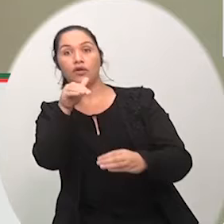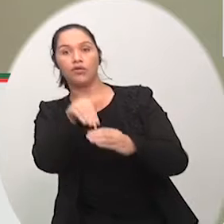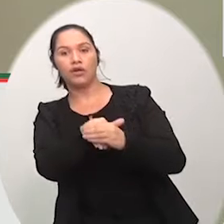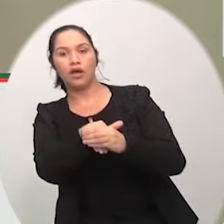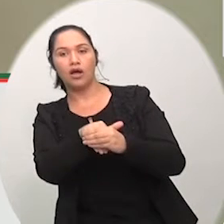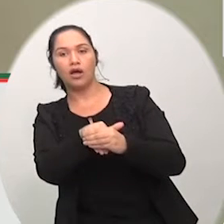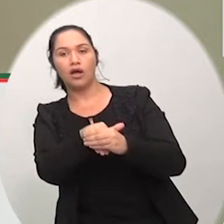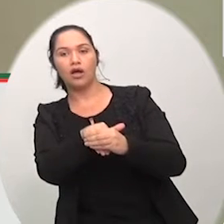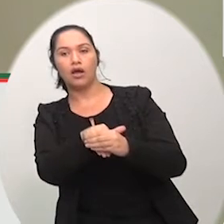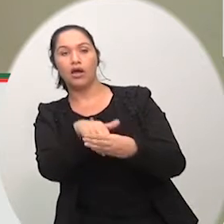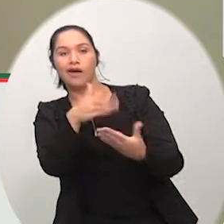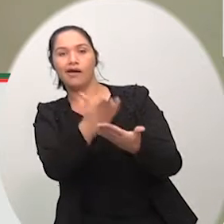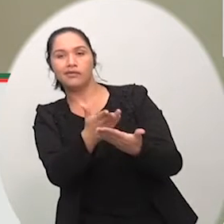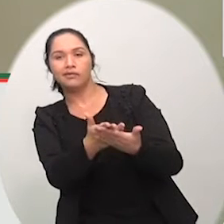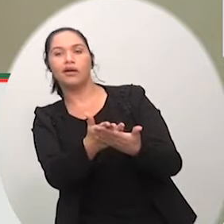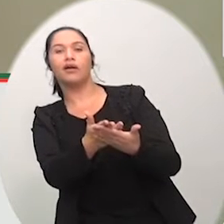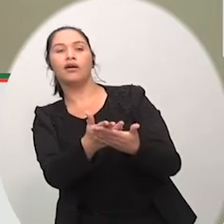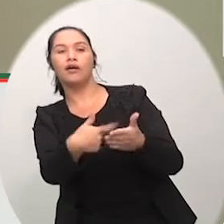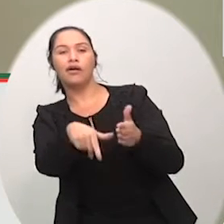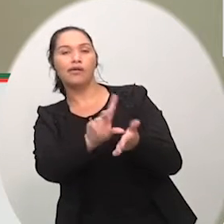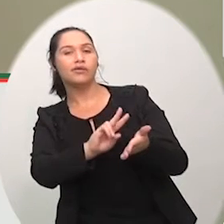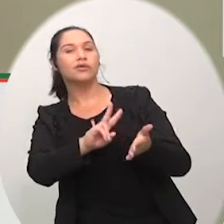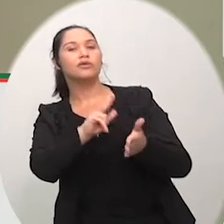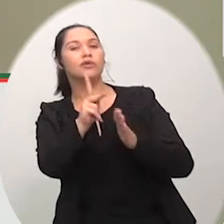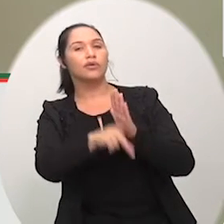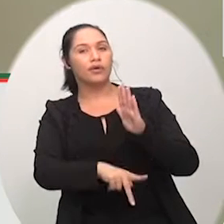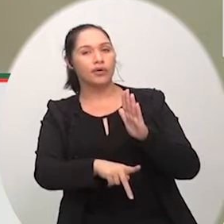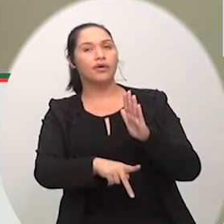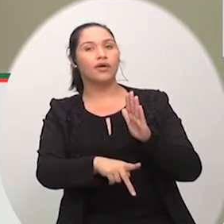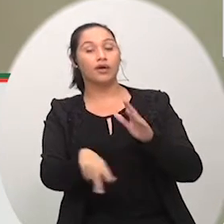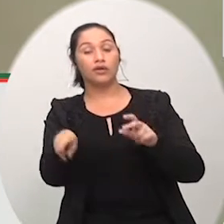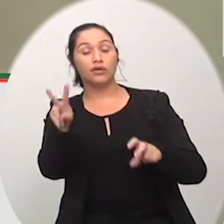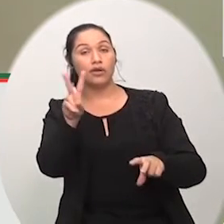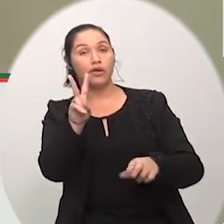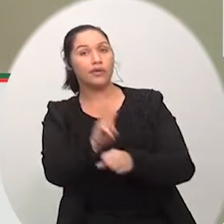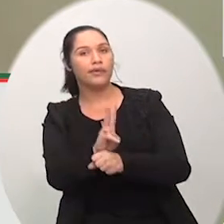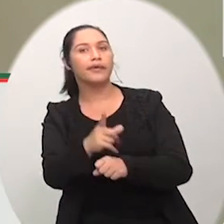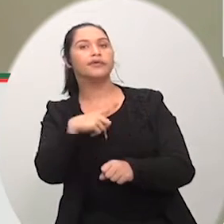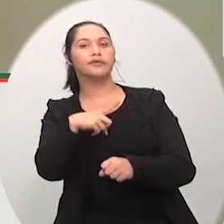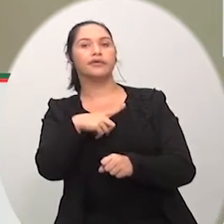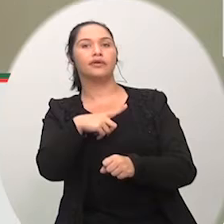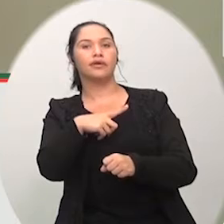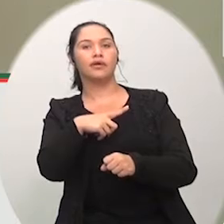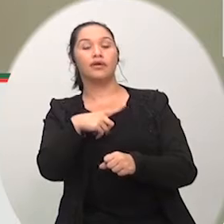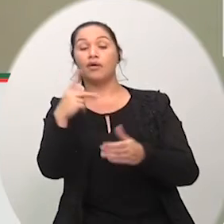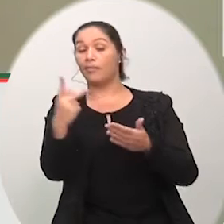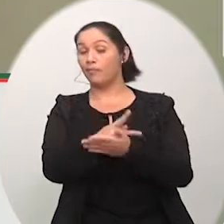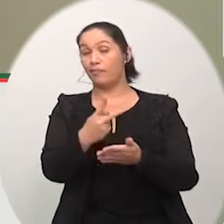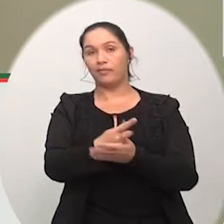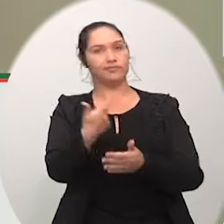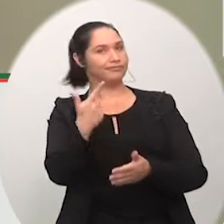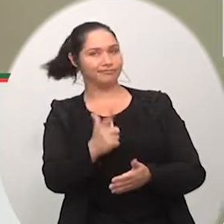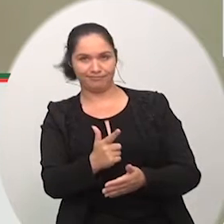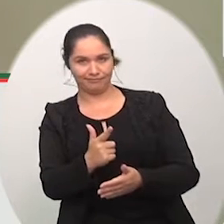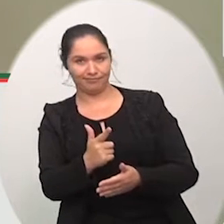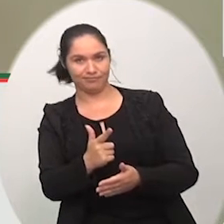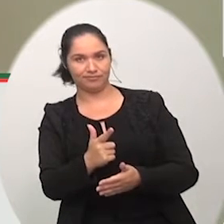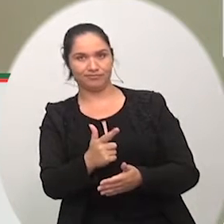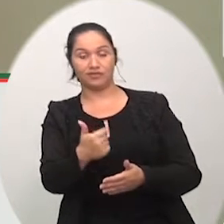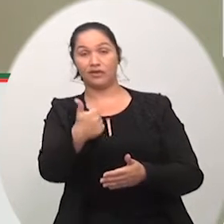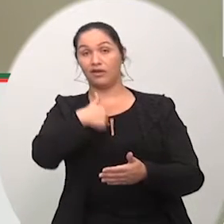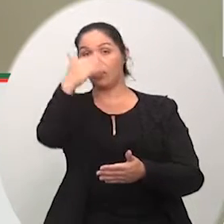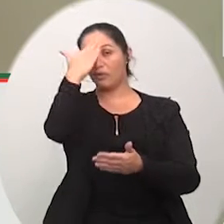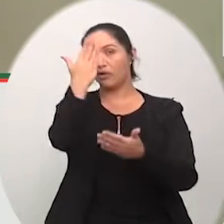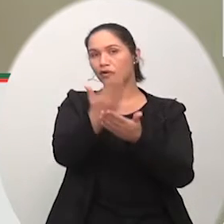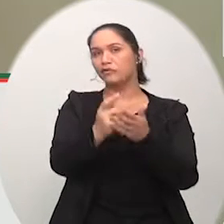até entendo que isso aí não deveria ser nem administrado por uma empresa de fora, ou que seja daqui dentro. Eu acho que a prefeitura deveria fazer